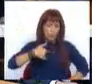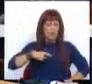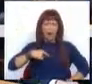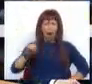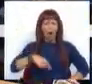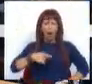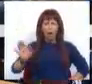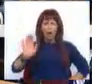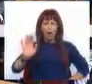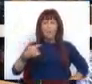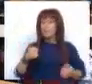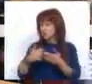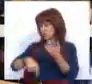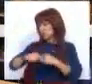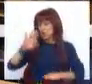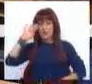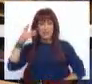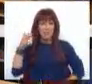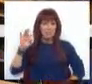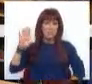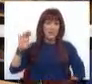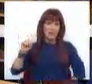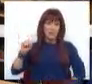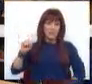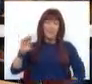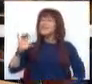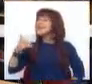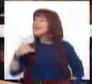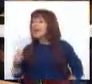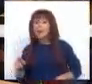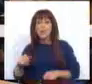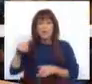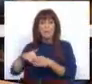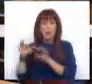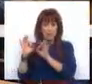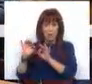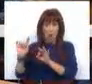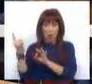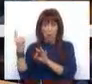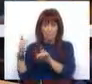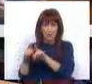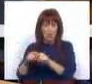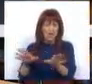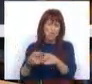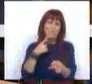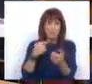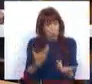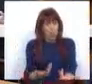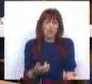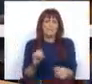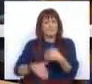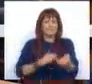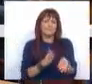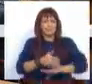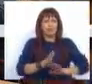inviabilizou. Mas todos nós sabemos que se o PS, se o CDS tivesse votado a favor, a Comissão de Inquérito era já hoje